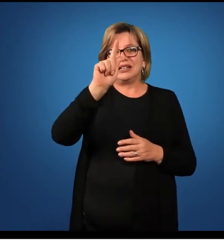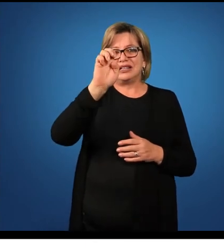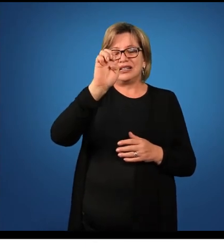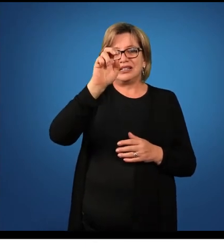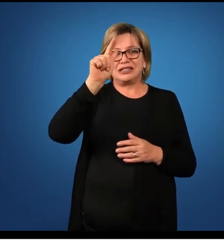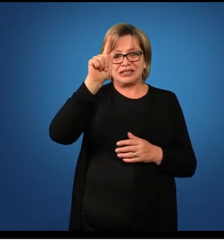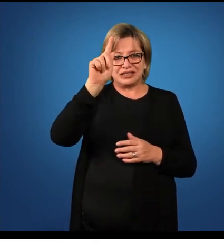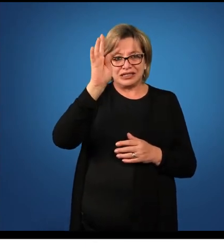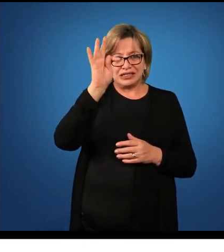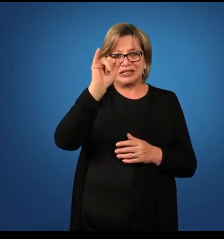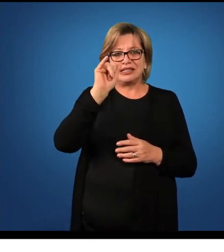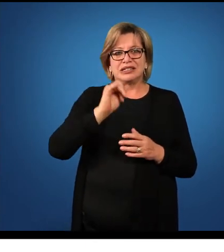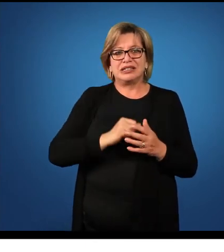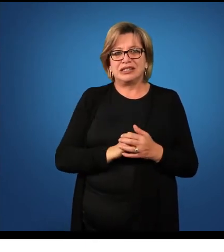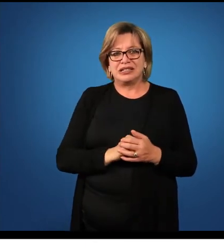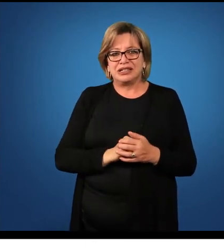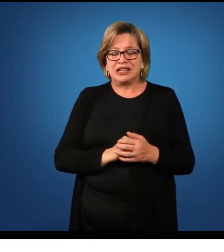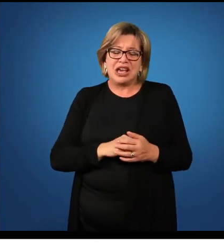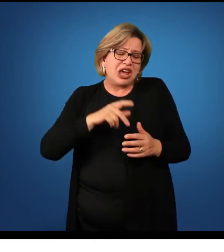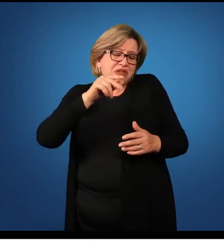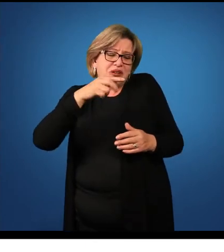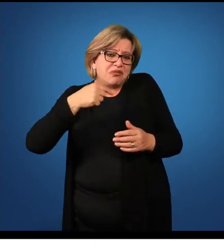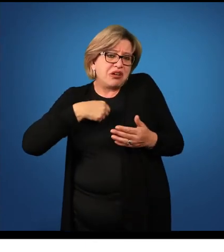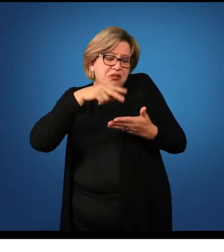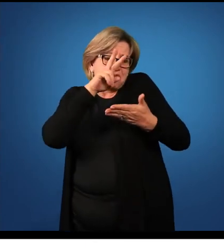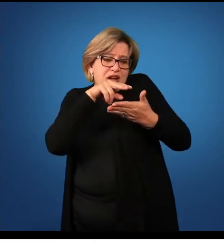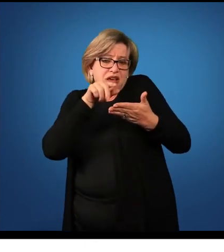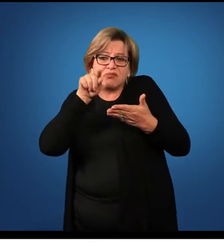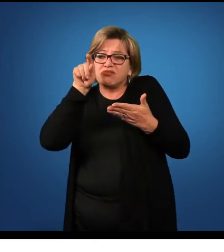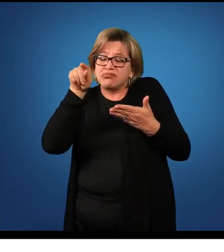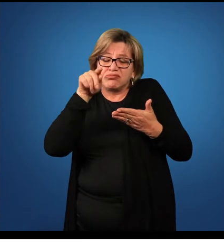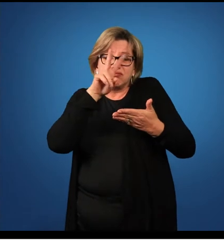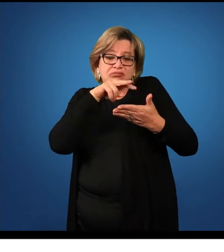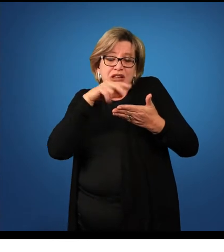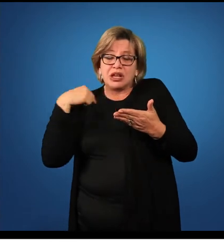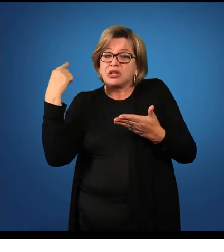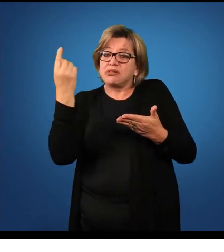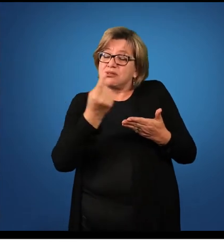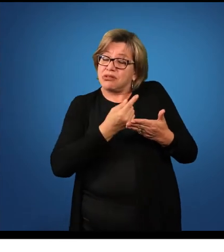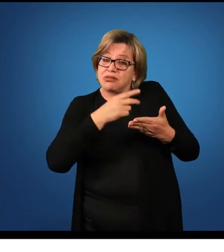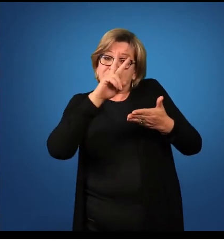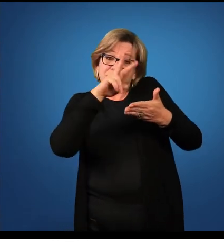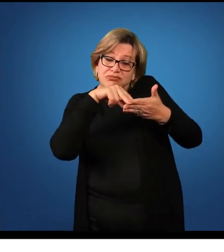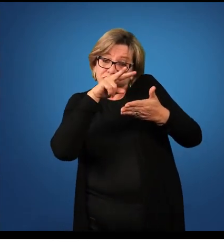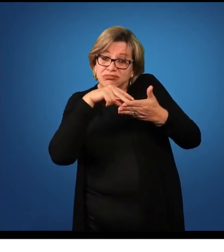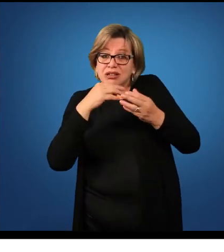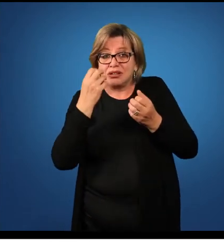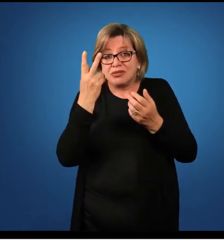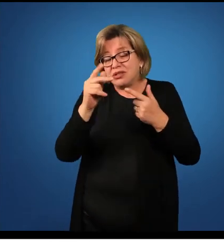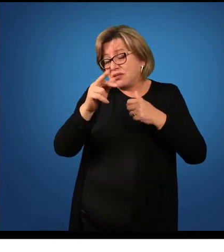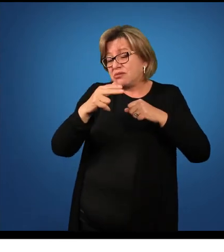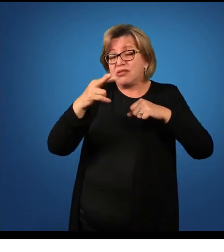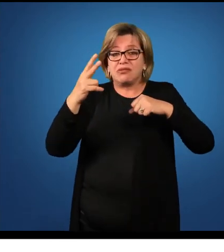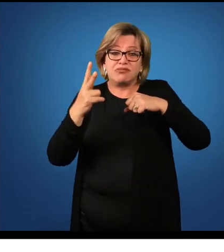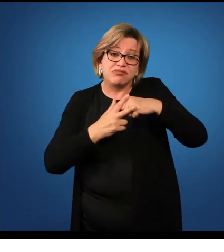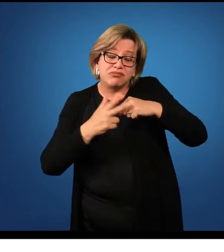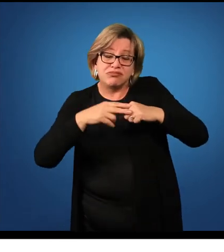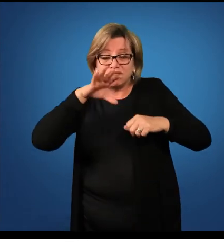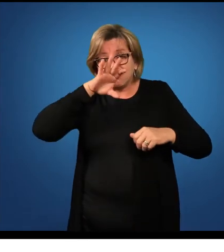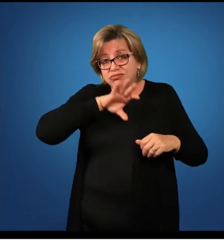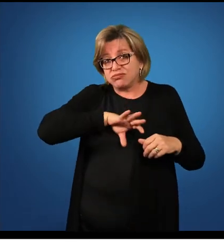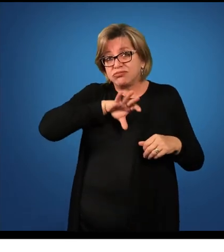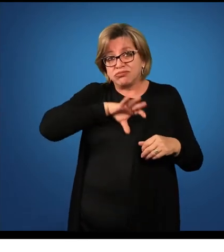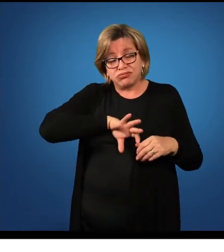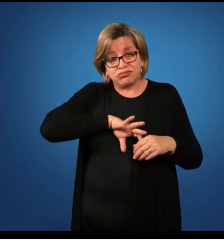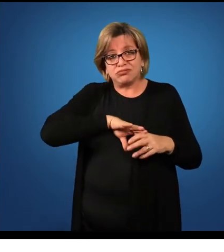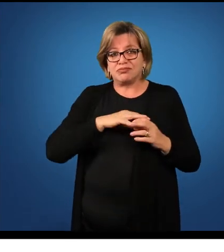é o mesmo que dizer, eu leio, tu lês, ele lê, nós lemos, vós lestes, e eles leem.